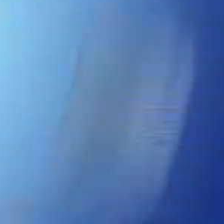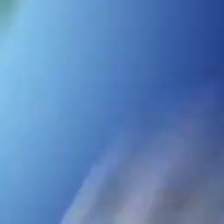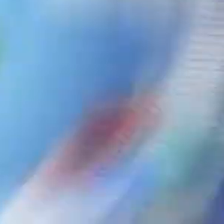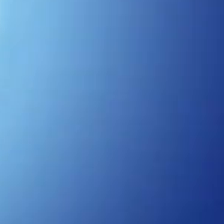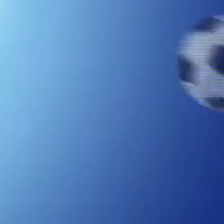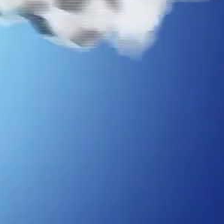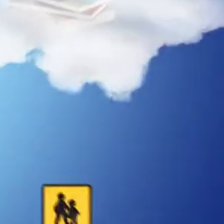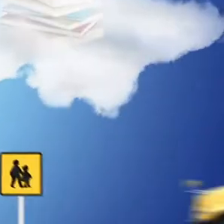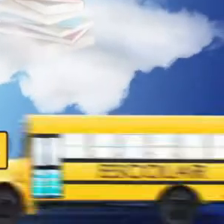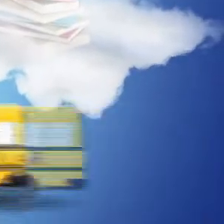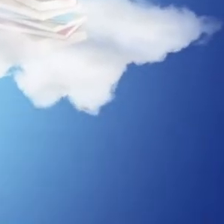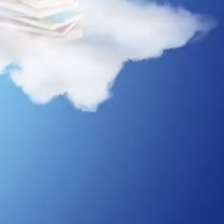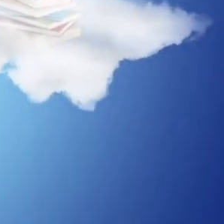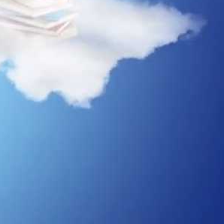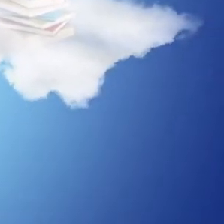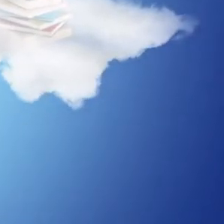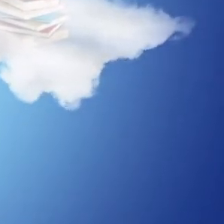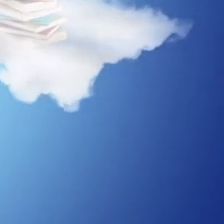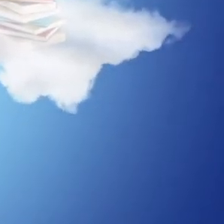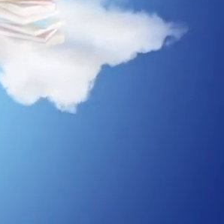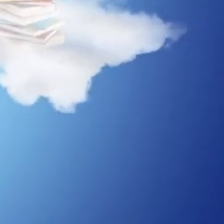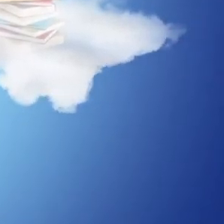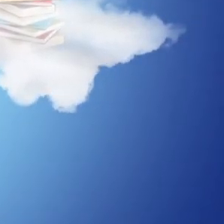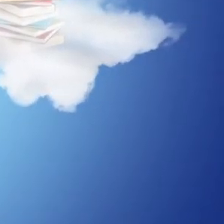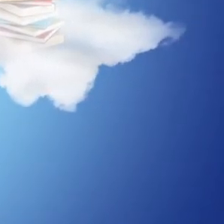Tchau, tchau!